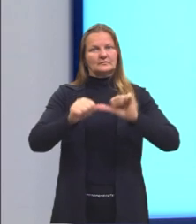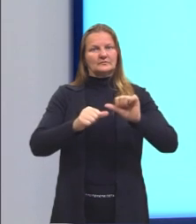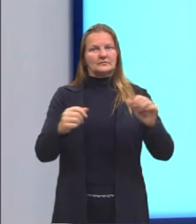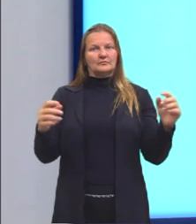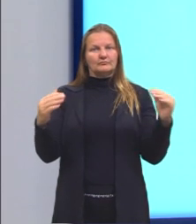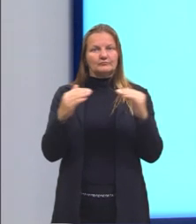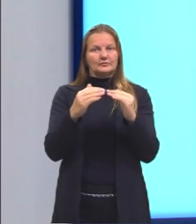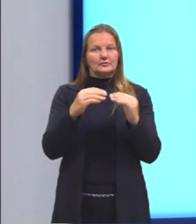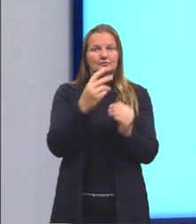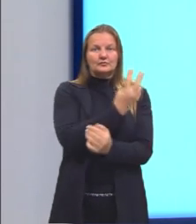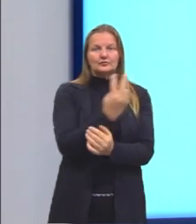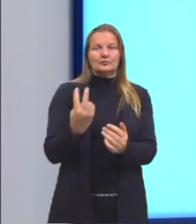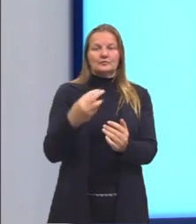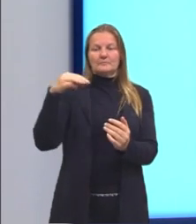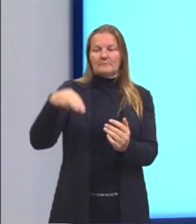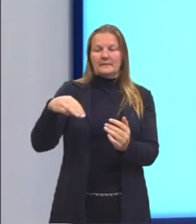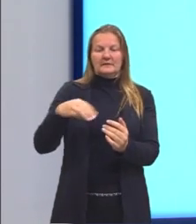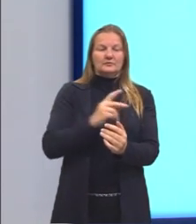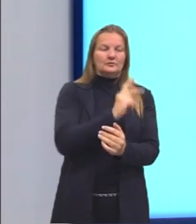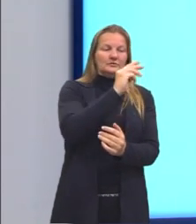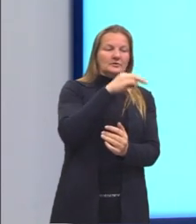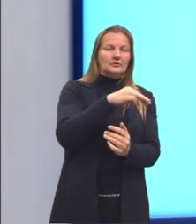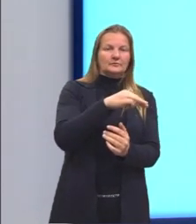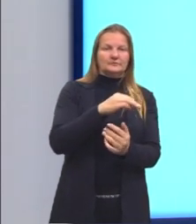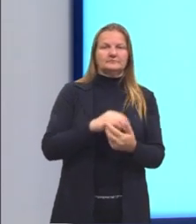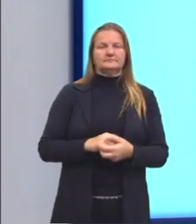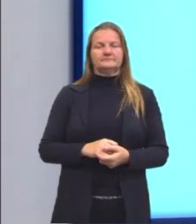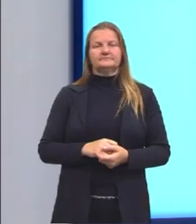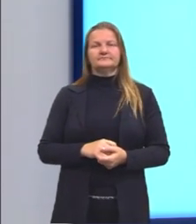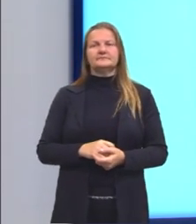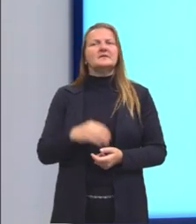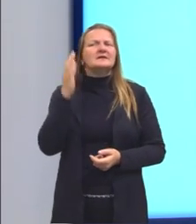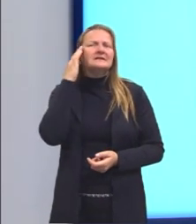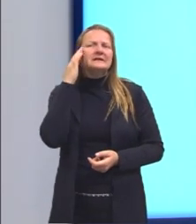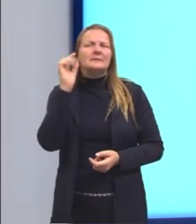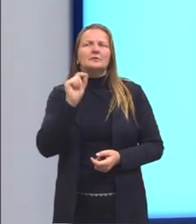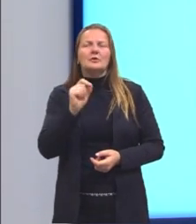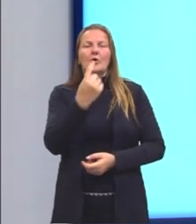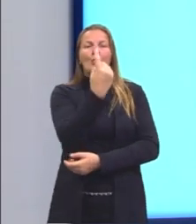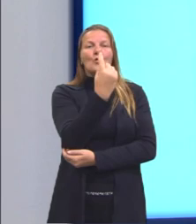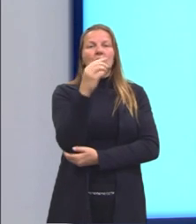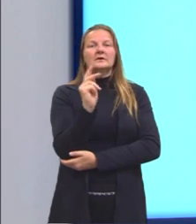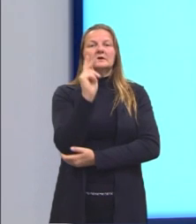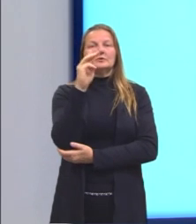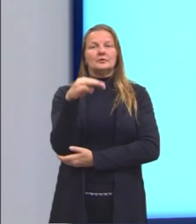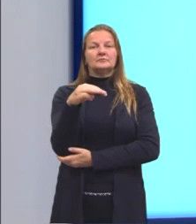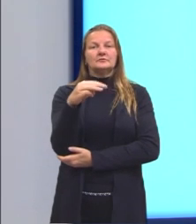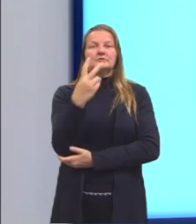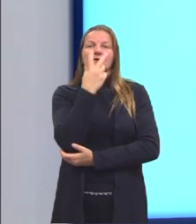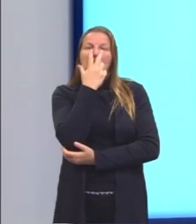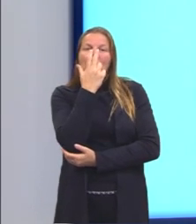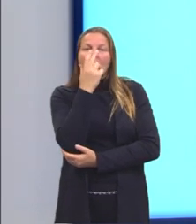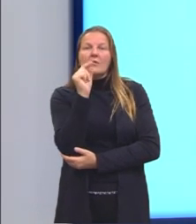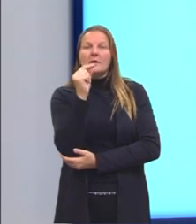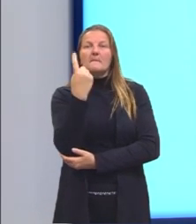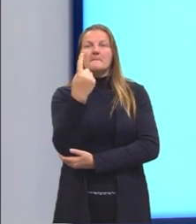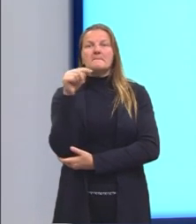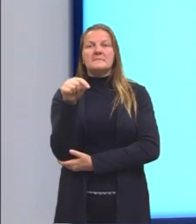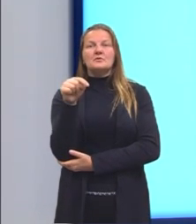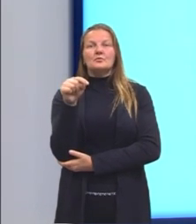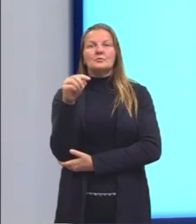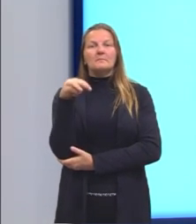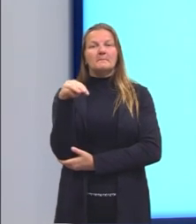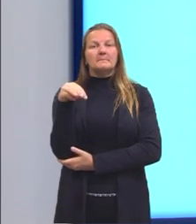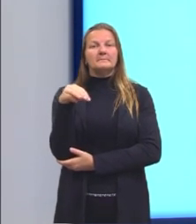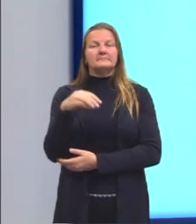chegar em metros. O que nós sabemos, né? Que um quilômetro possui mil metros.